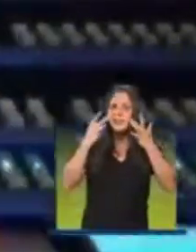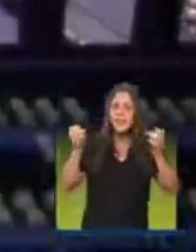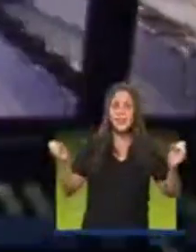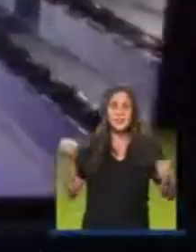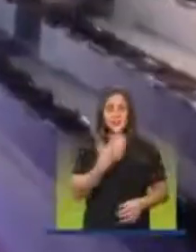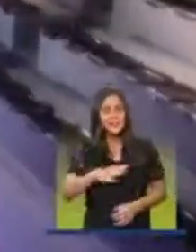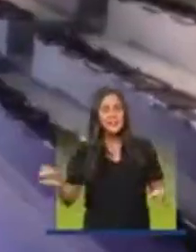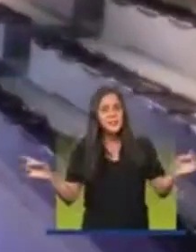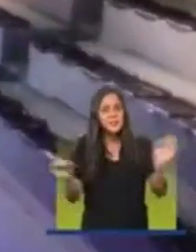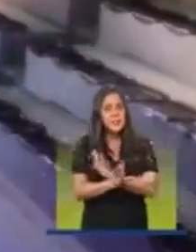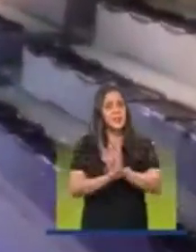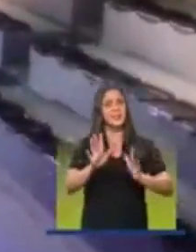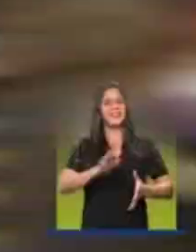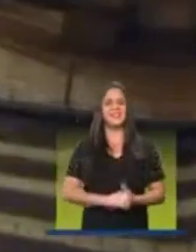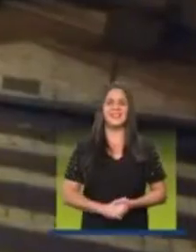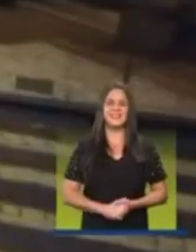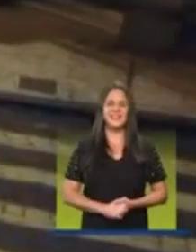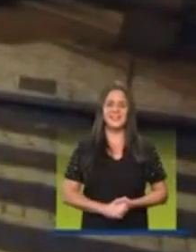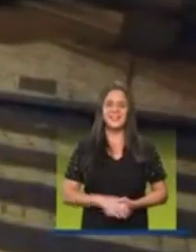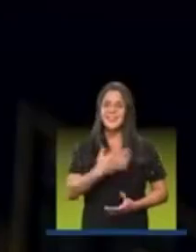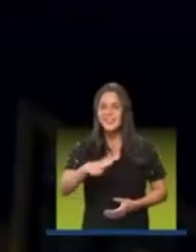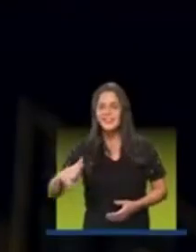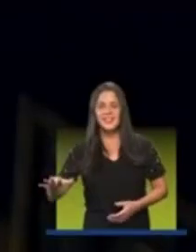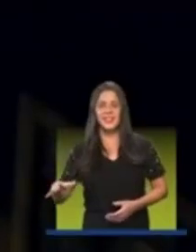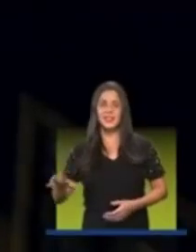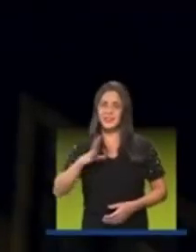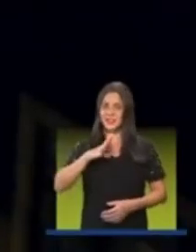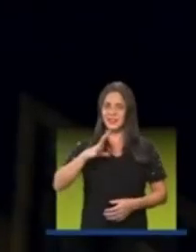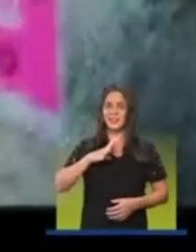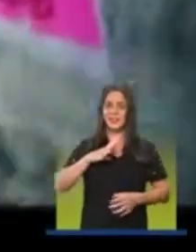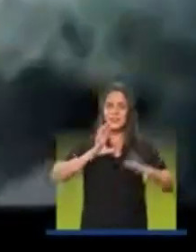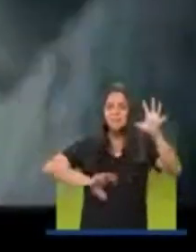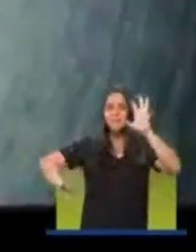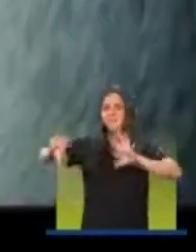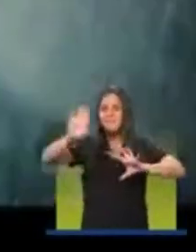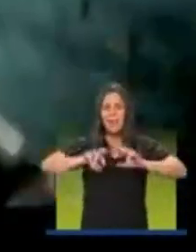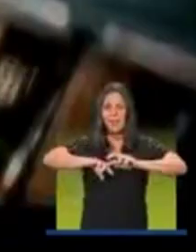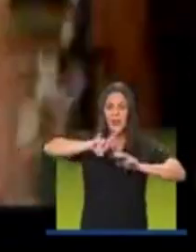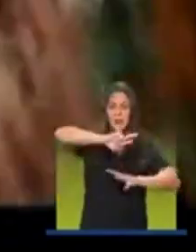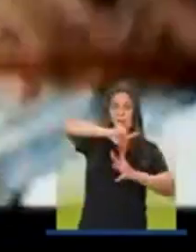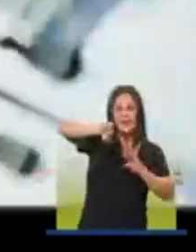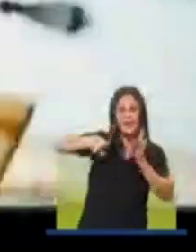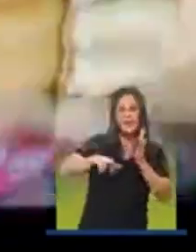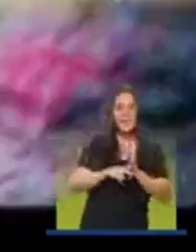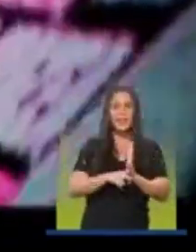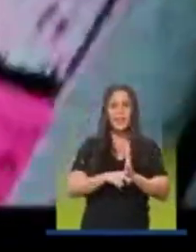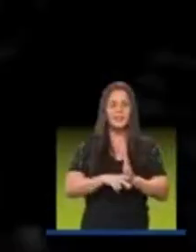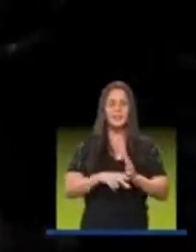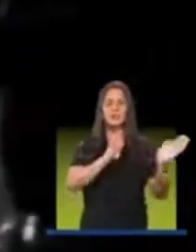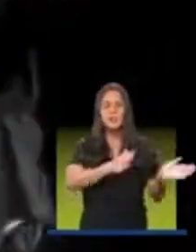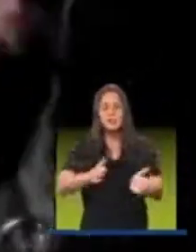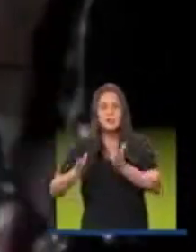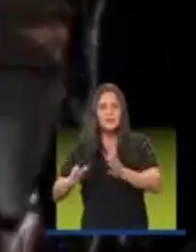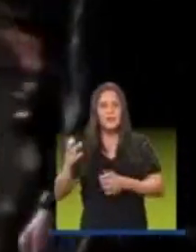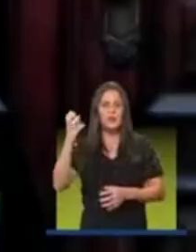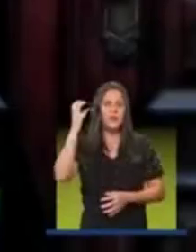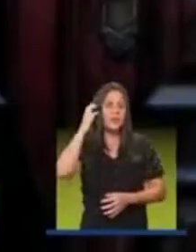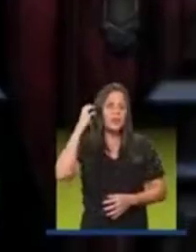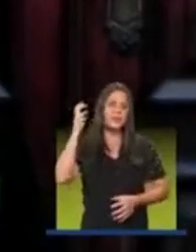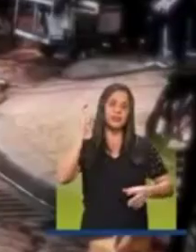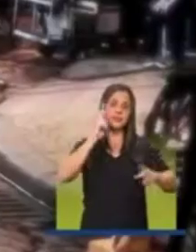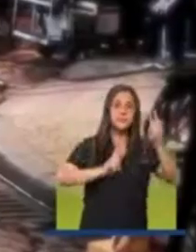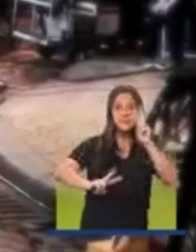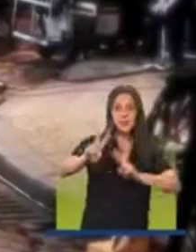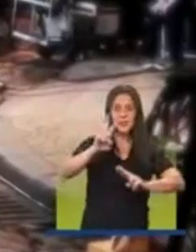está pronto! Santos é cidade e cenário para várias produções audiovisuais. Setor que,